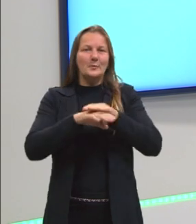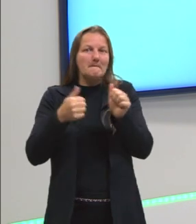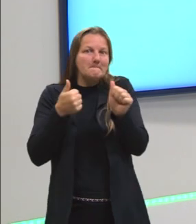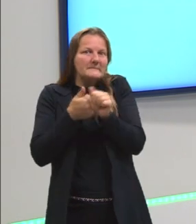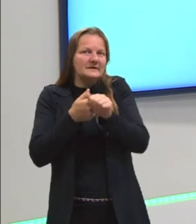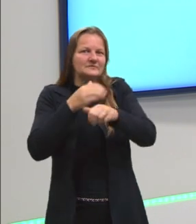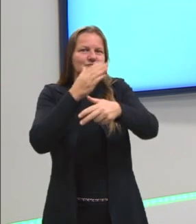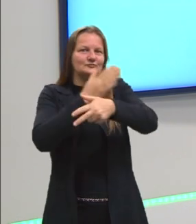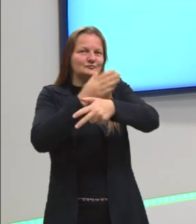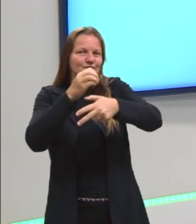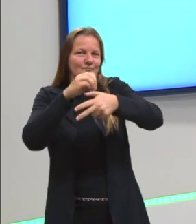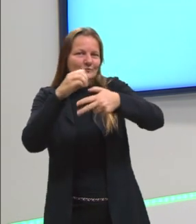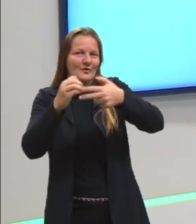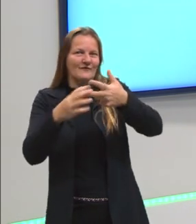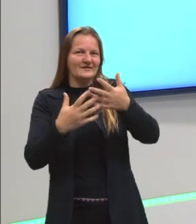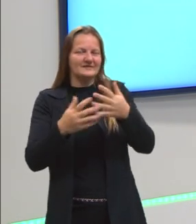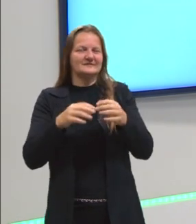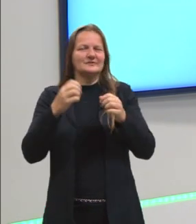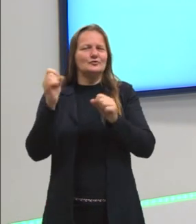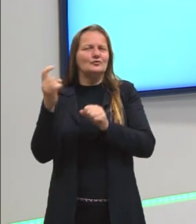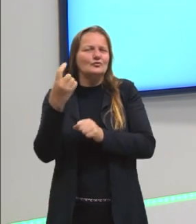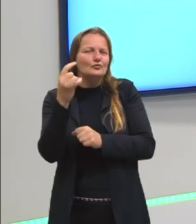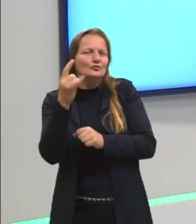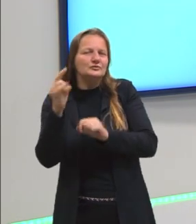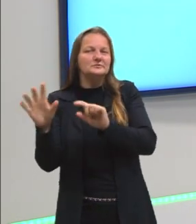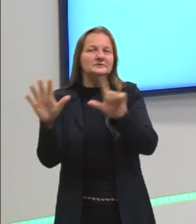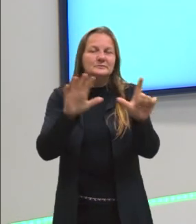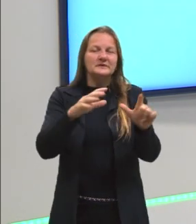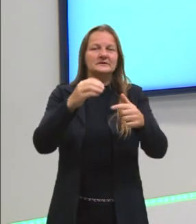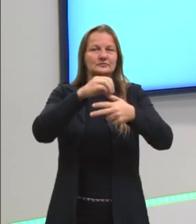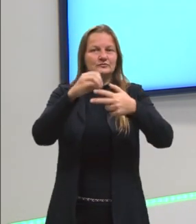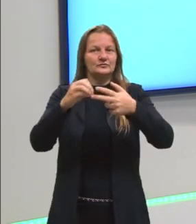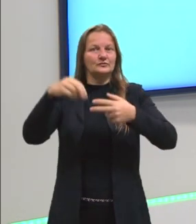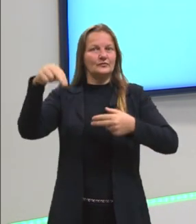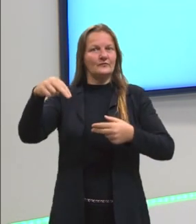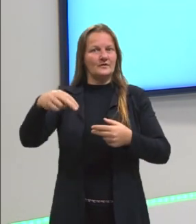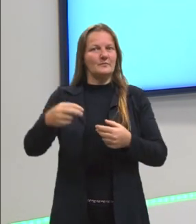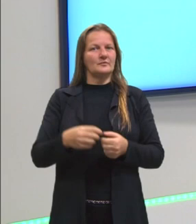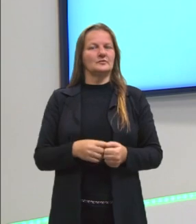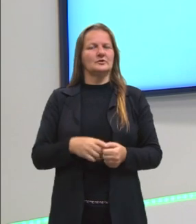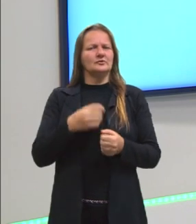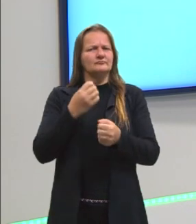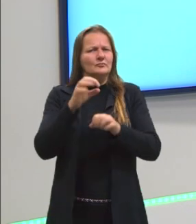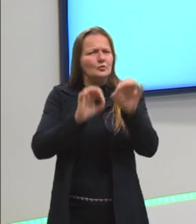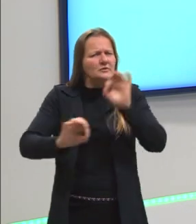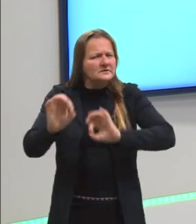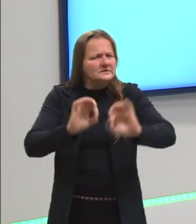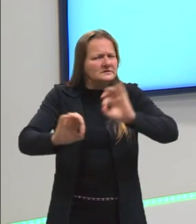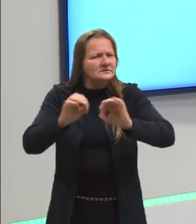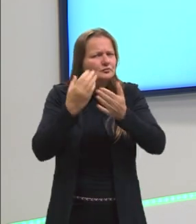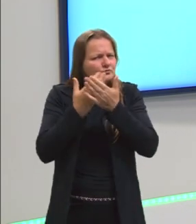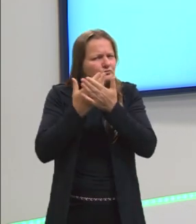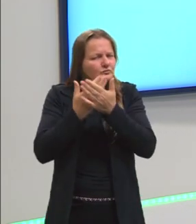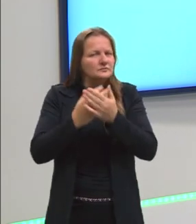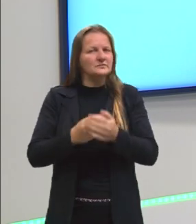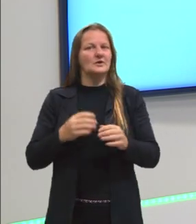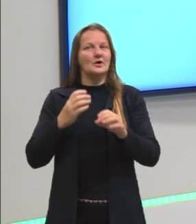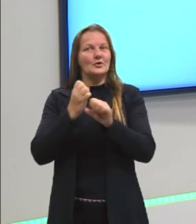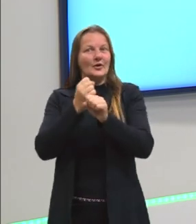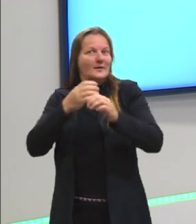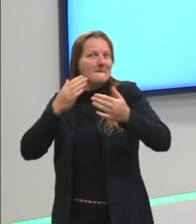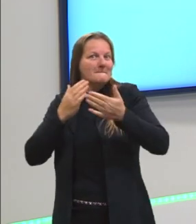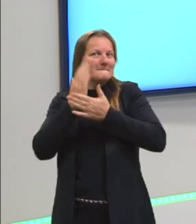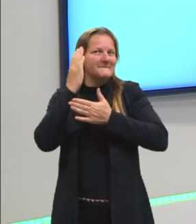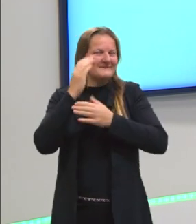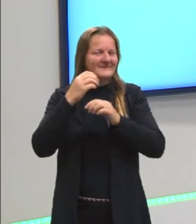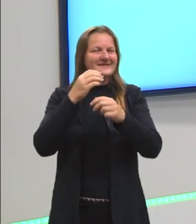meses, últimas semanas do ENEM que acontece em novembro. Então disciplina, organização e nota máxima no